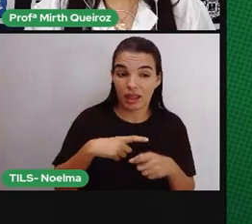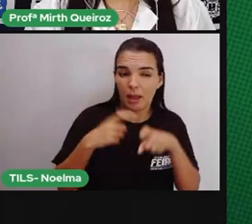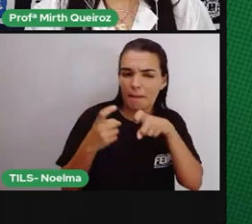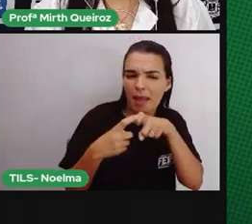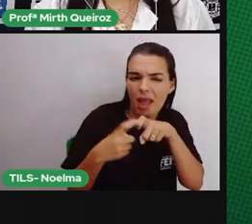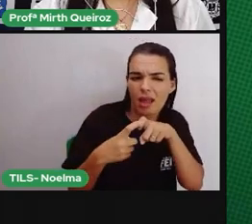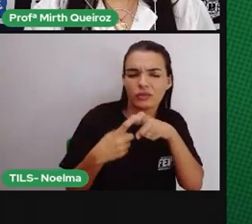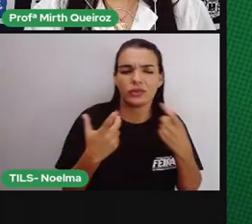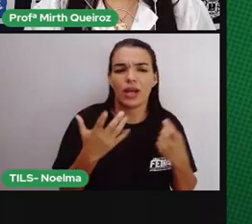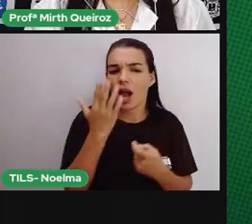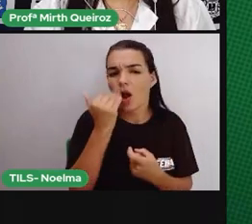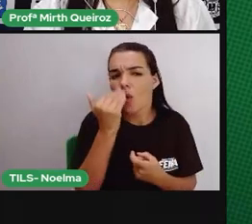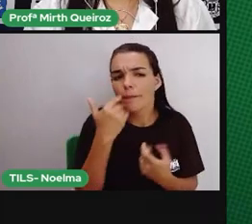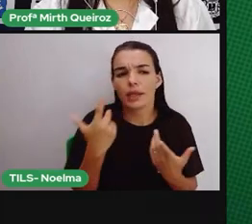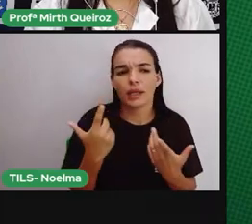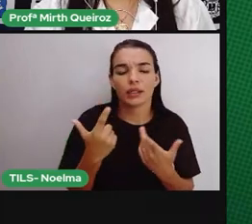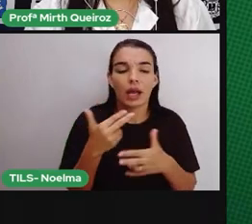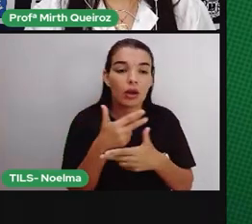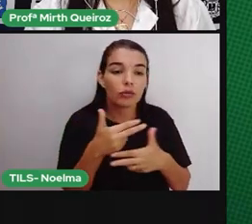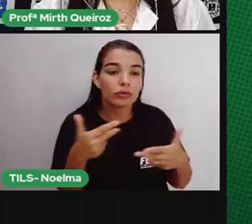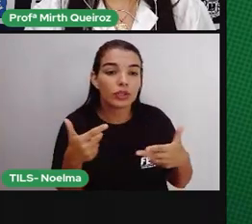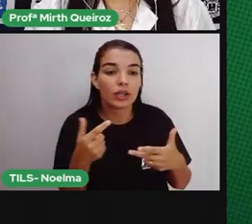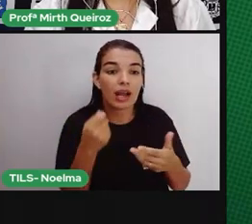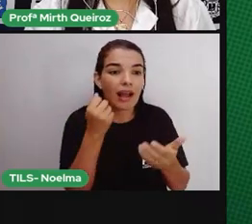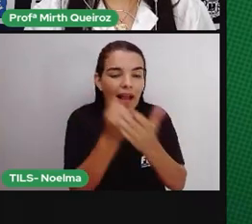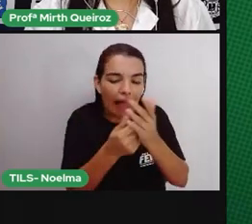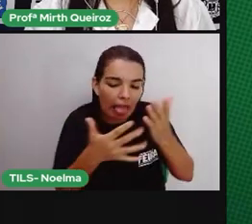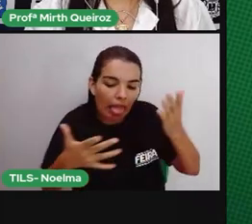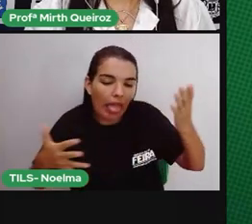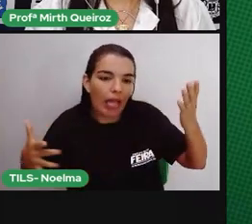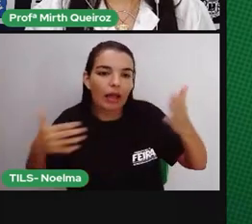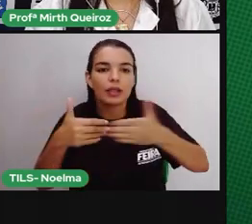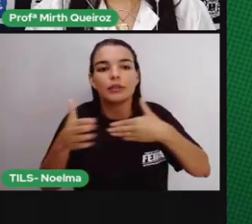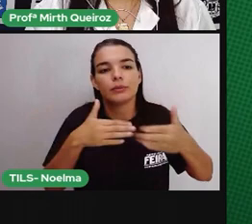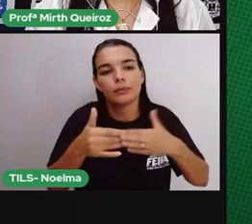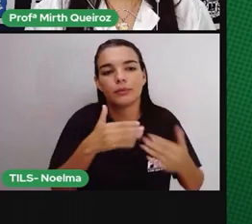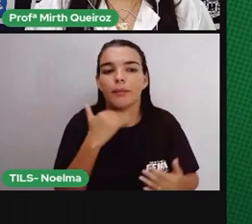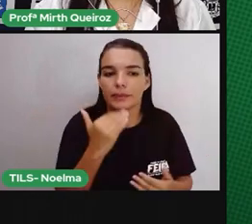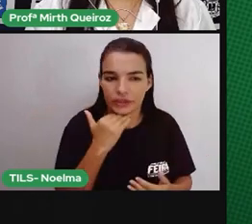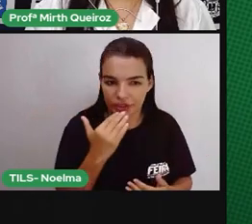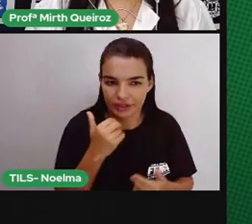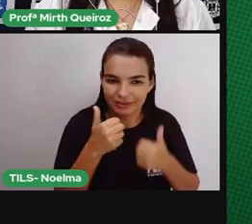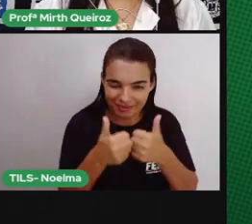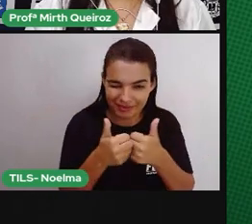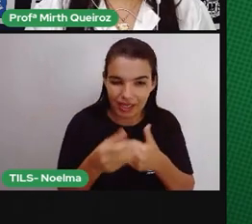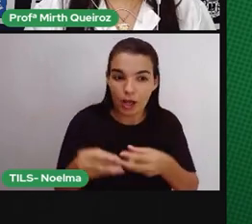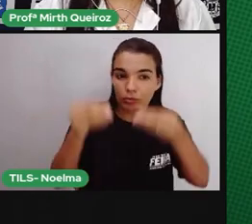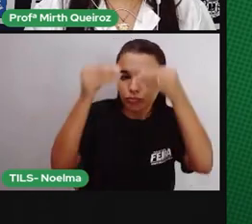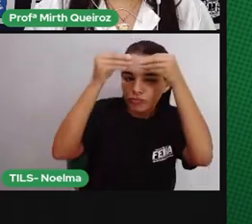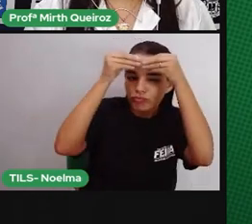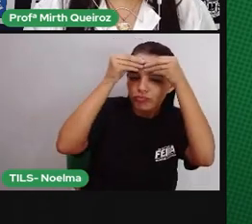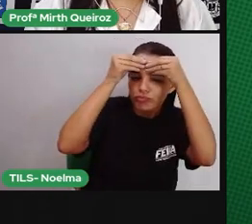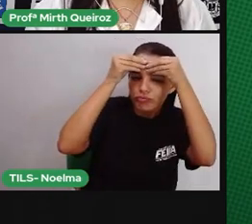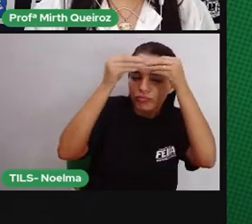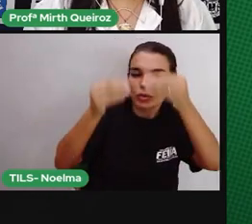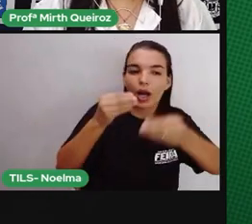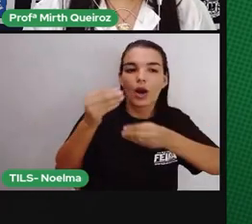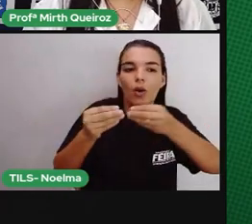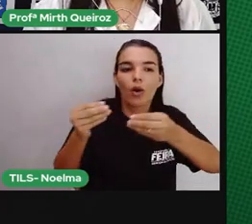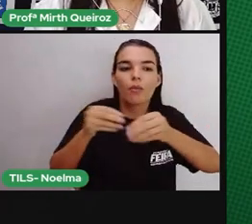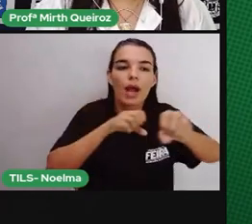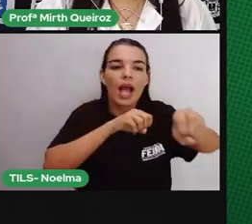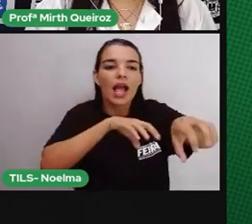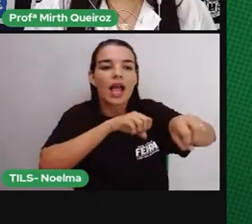ter, por ter pego esse dinheiro e gastado com qualquer coisa, tá? Então, vamos entender um pouquinho aí de